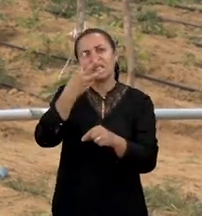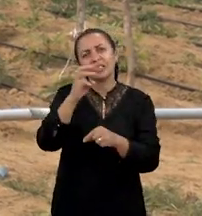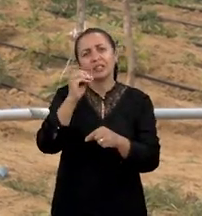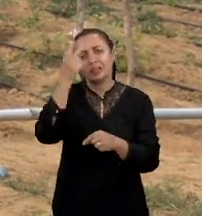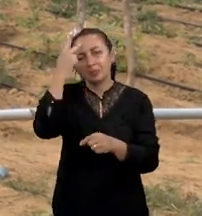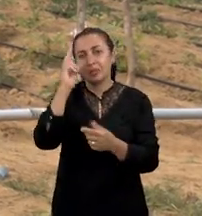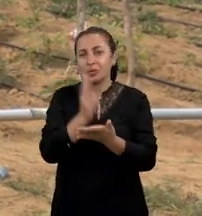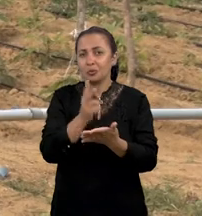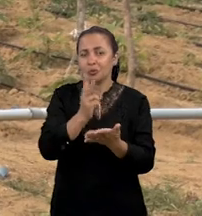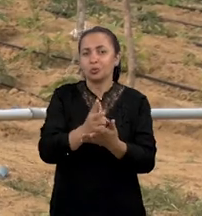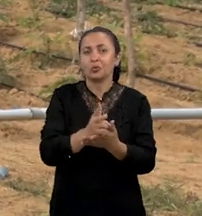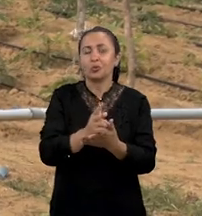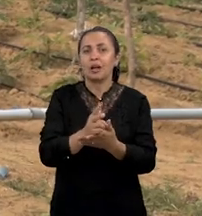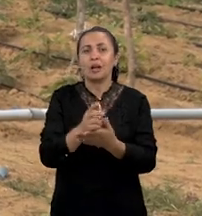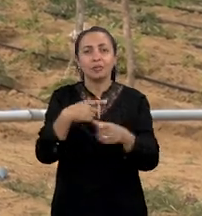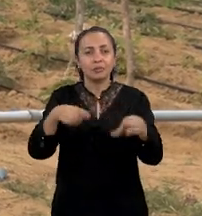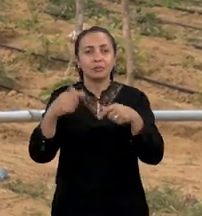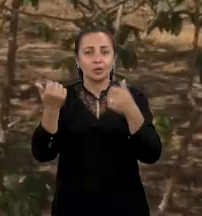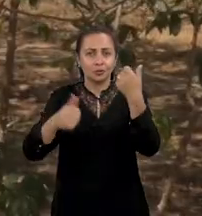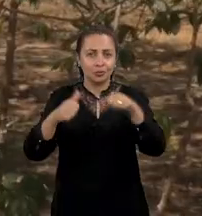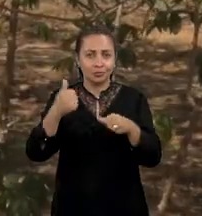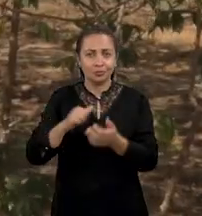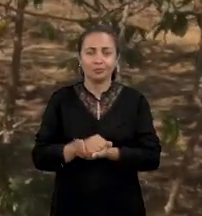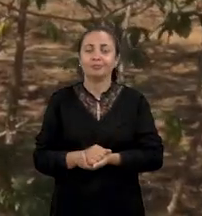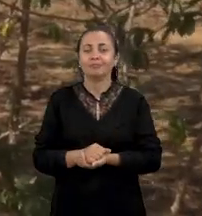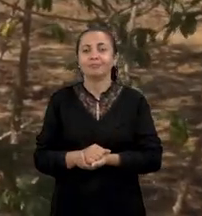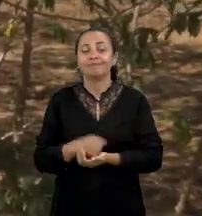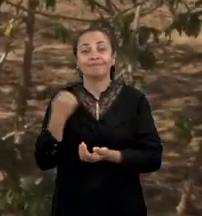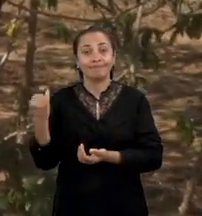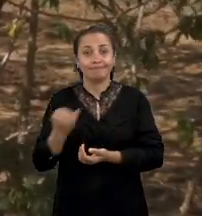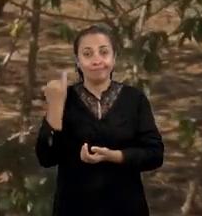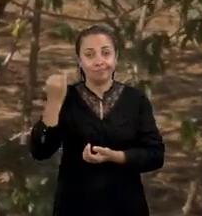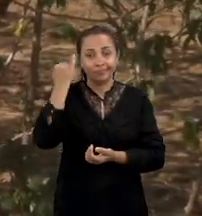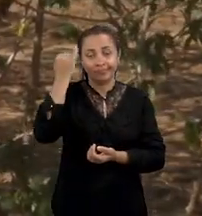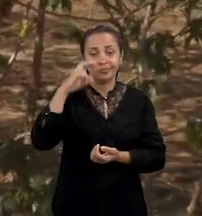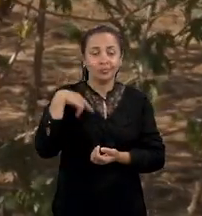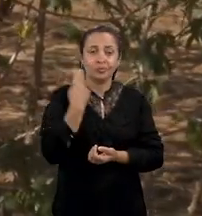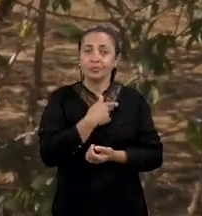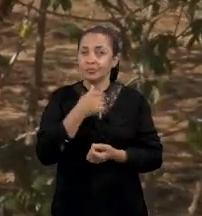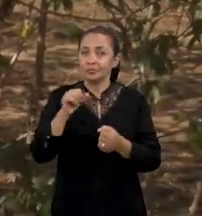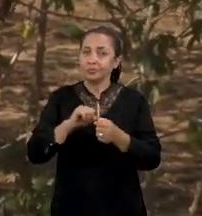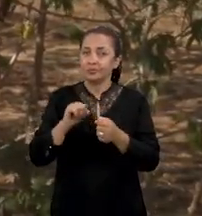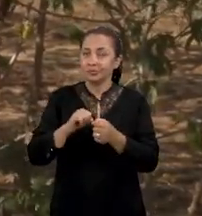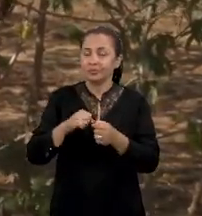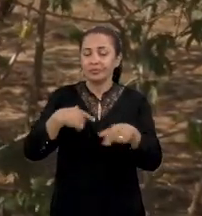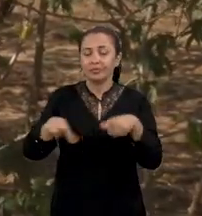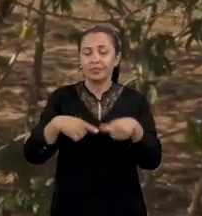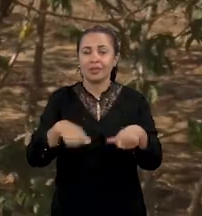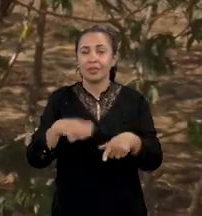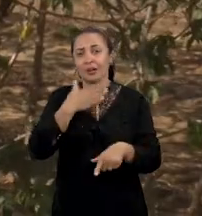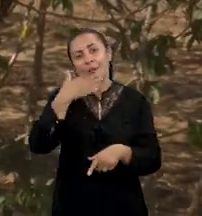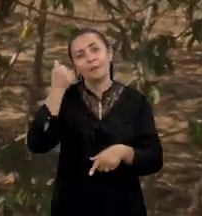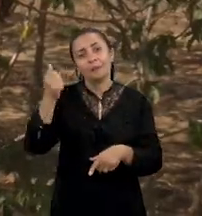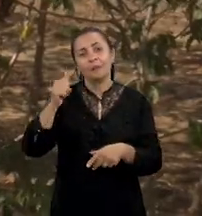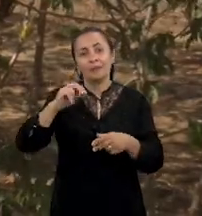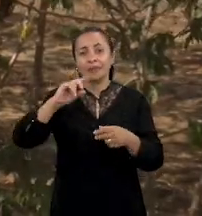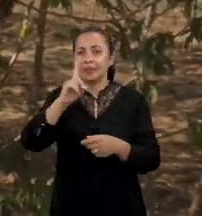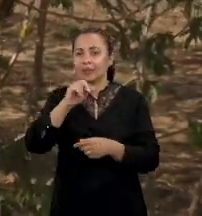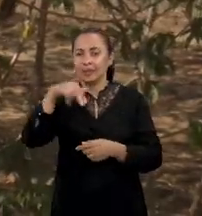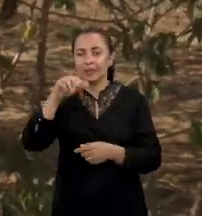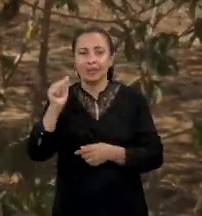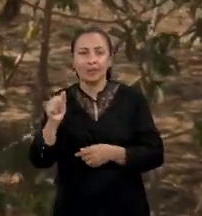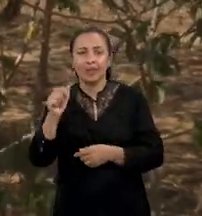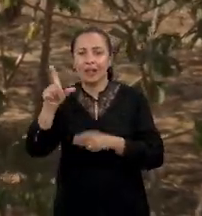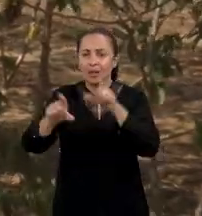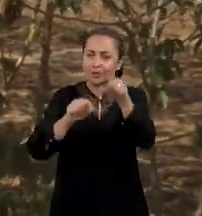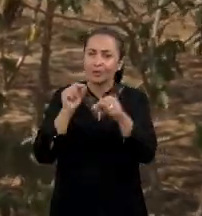continuar com os trabalhos de avaliação. A importância da gente estar fazendo esse trabalho de melhoramento genético é